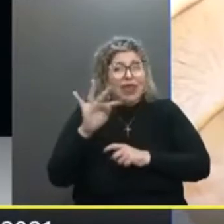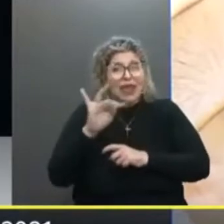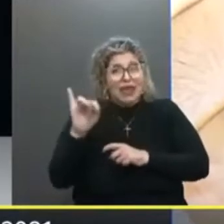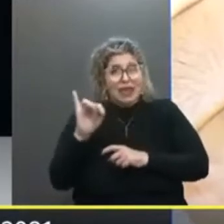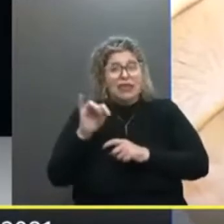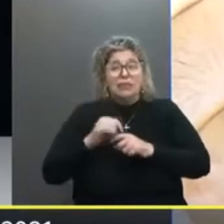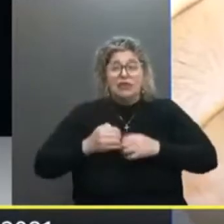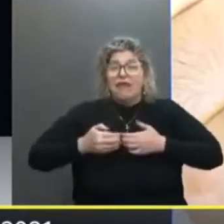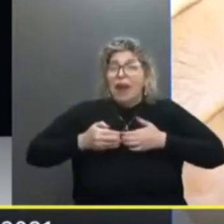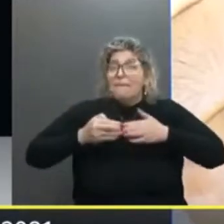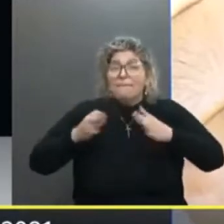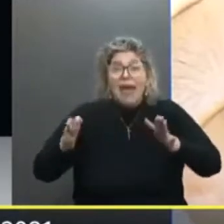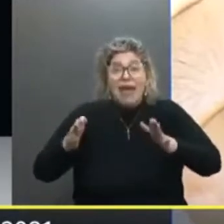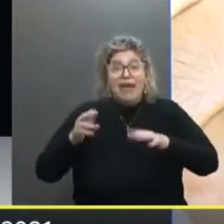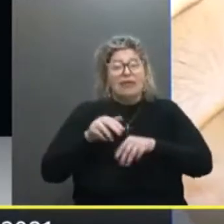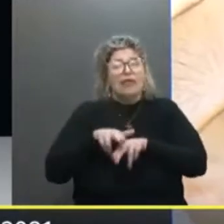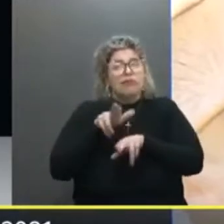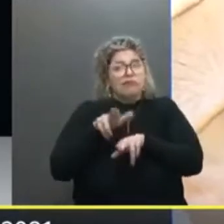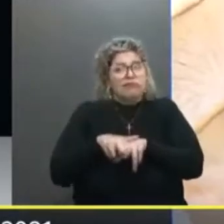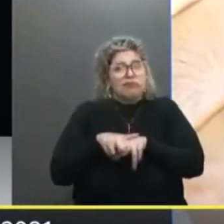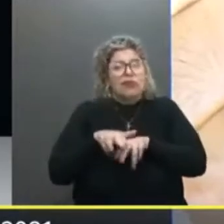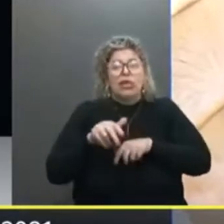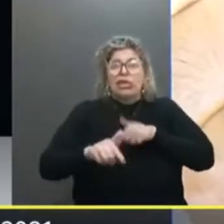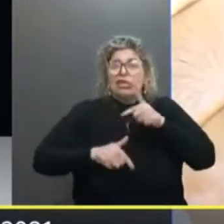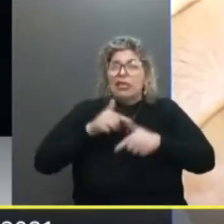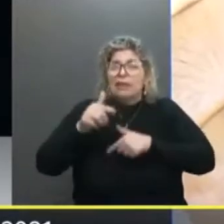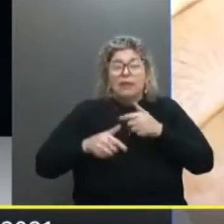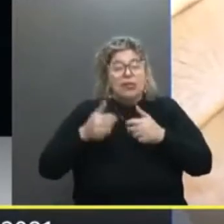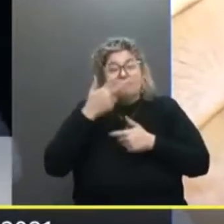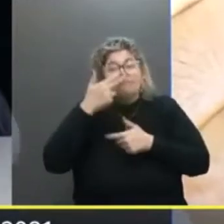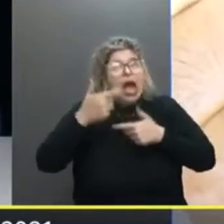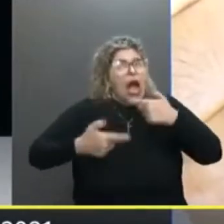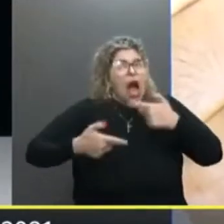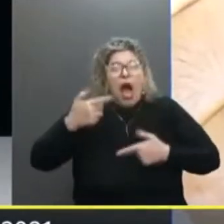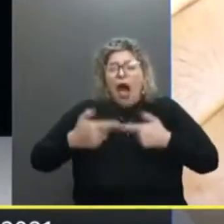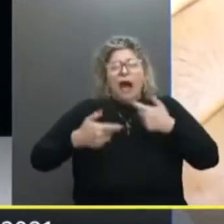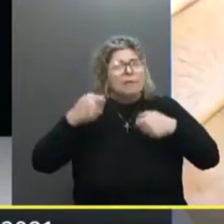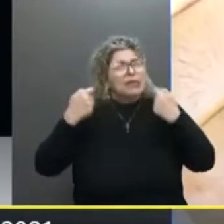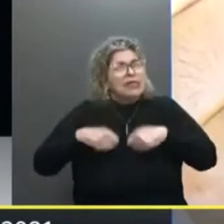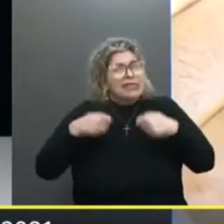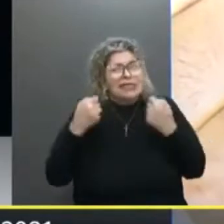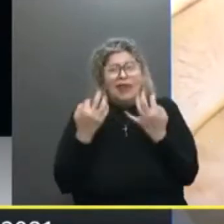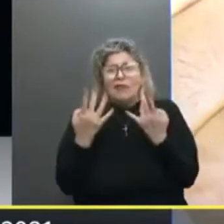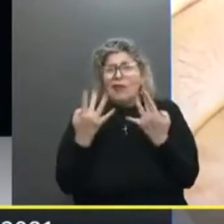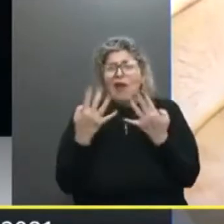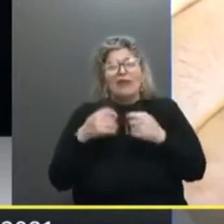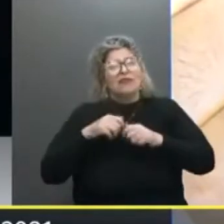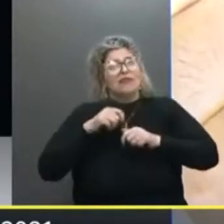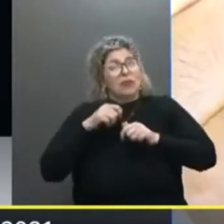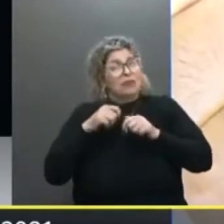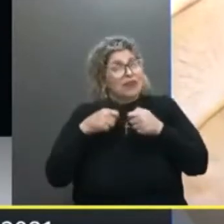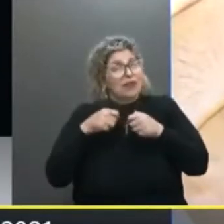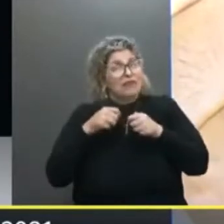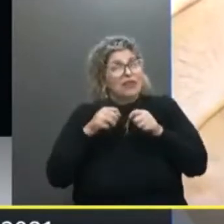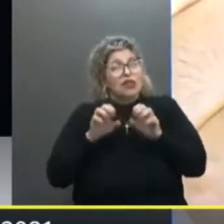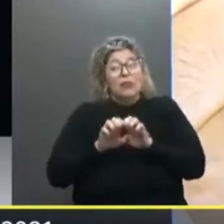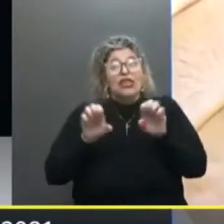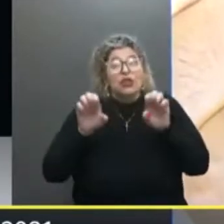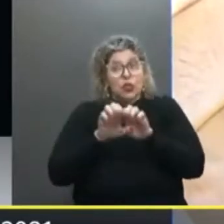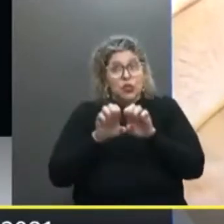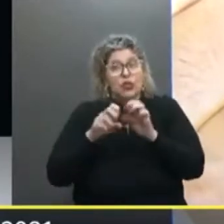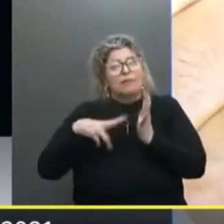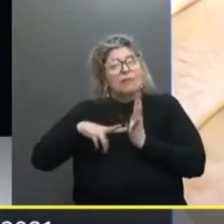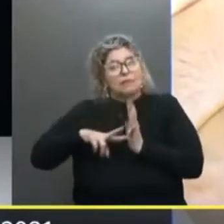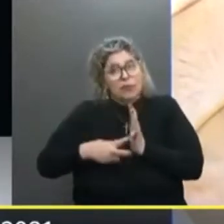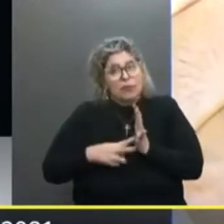foram abertas Naquele momento E é claro Nós estamos tratando De uma guerra Portanto houve Uma necessidade De uma readaptação O que o